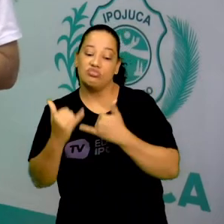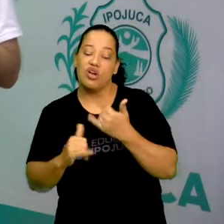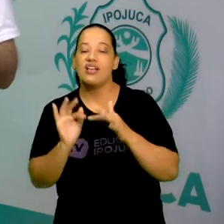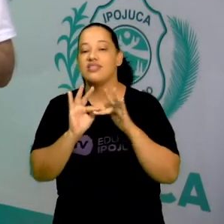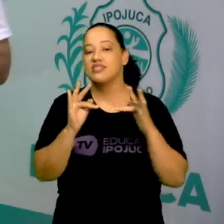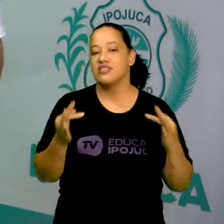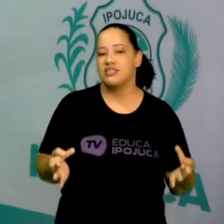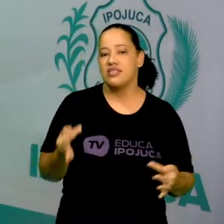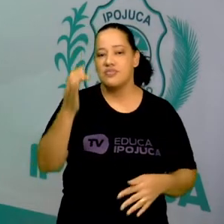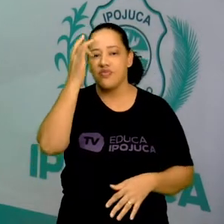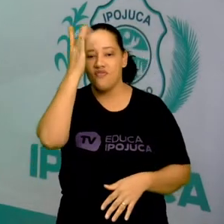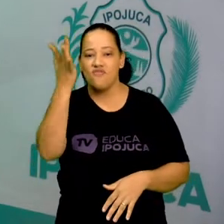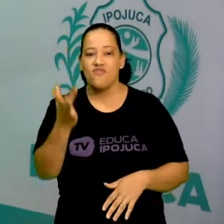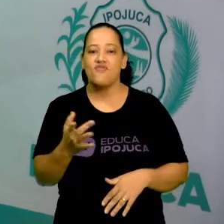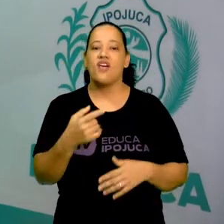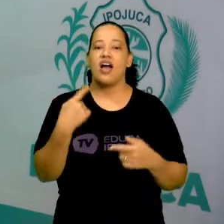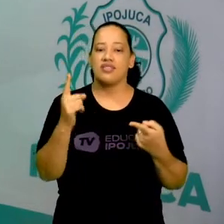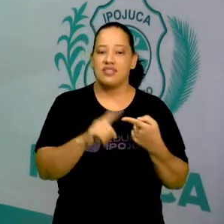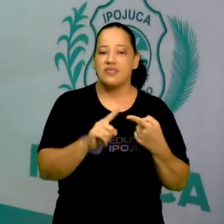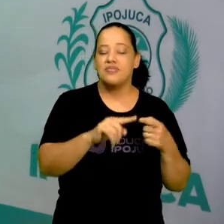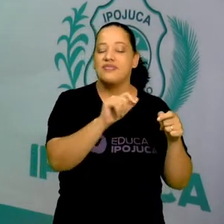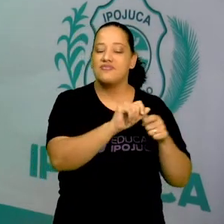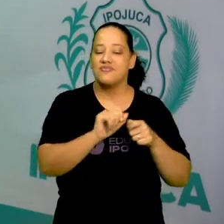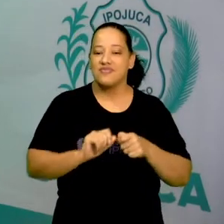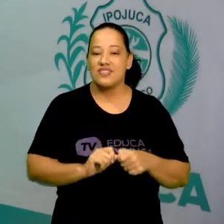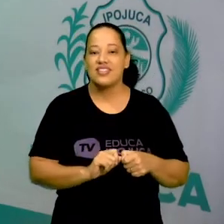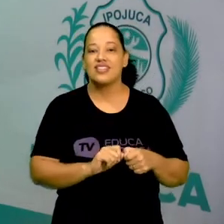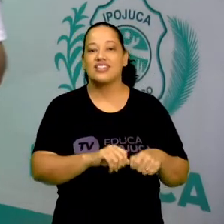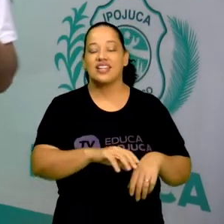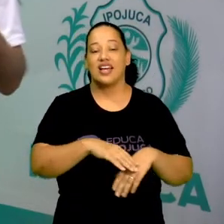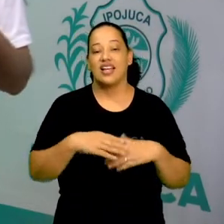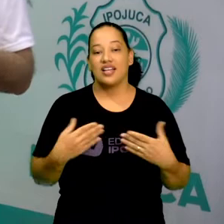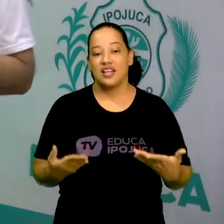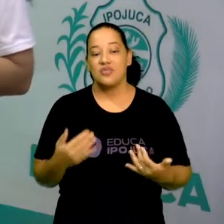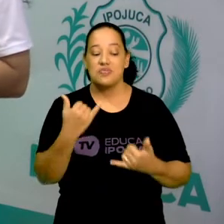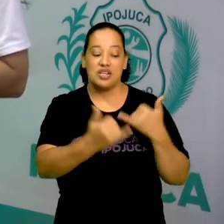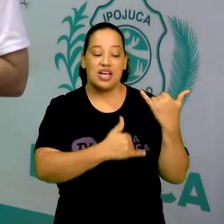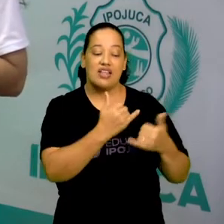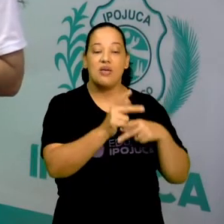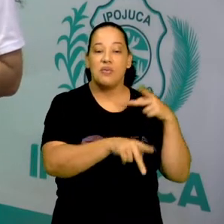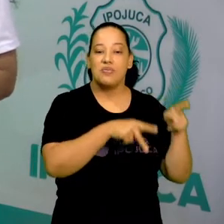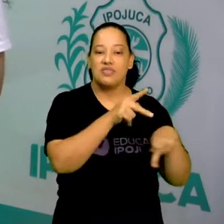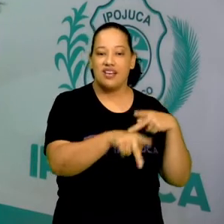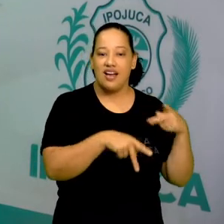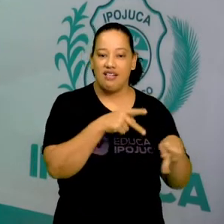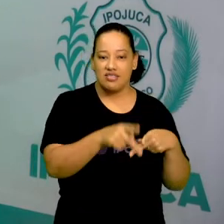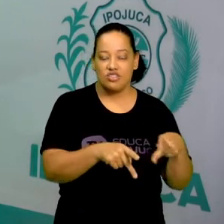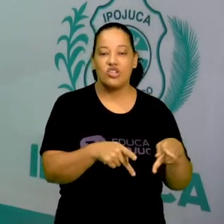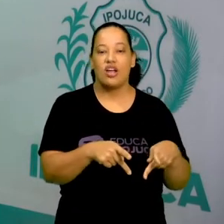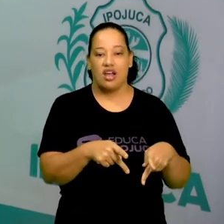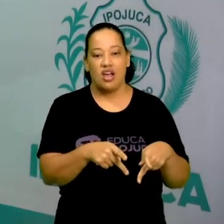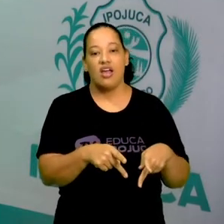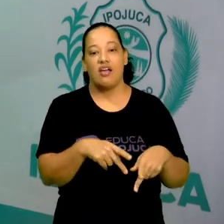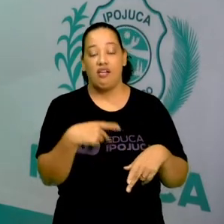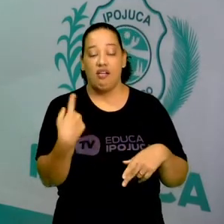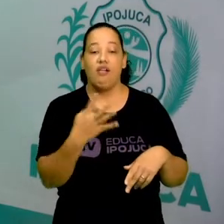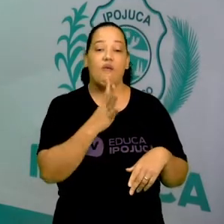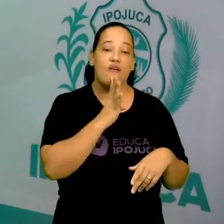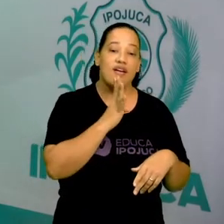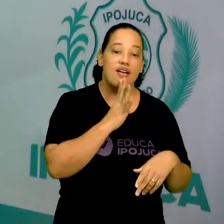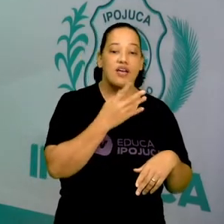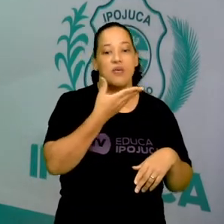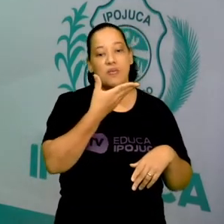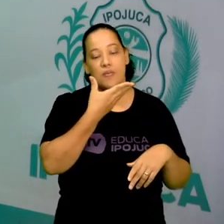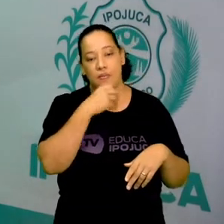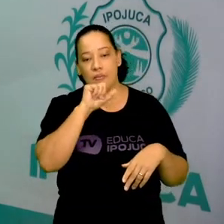e fáceis também de executar. As brincadeiras populares geralmente são conhecidas, geralmente pelos pais